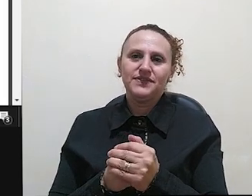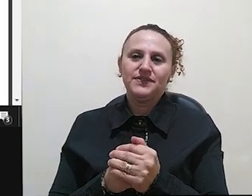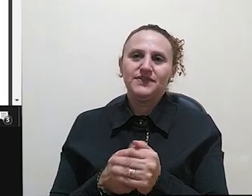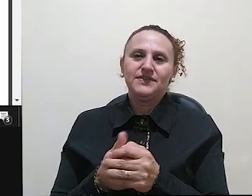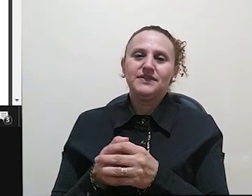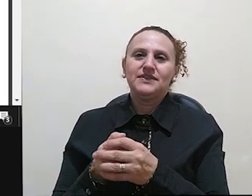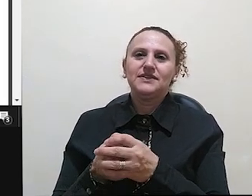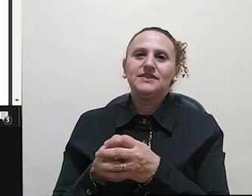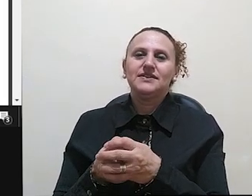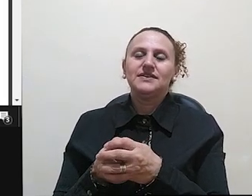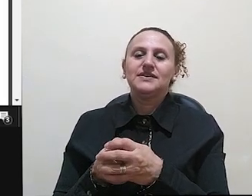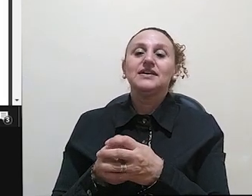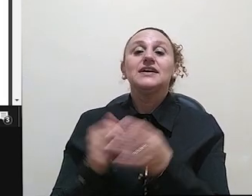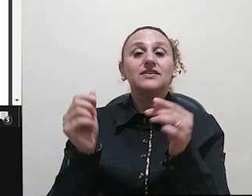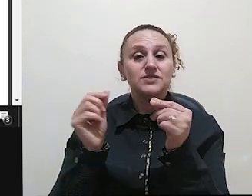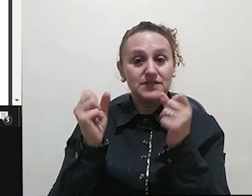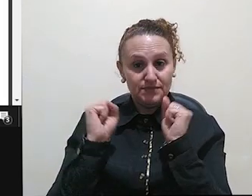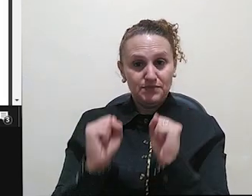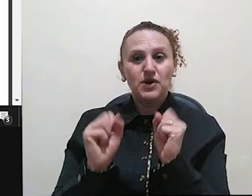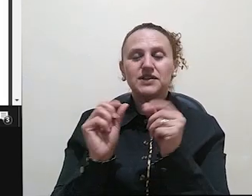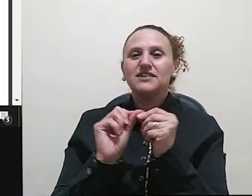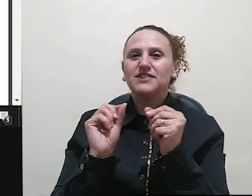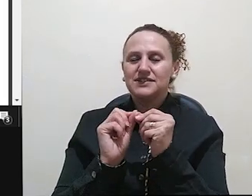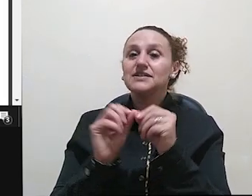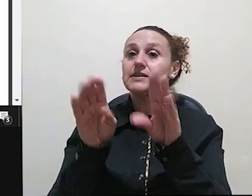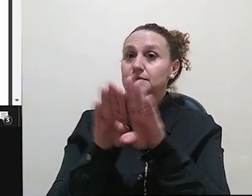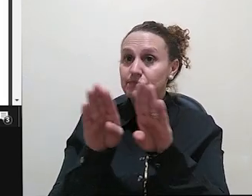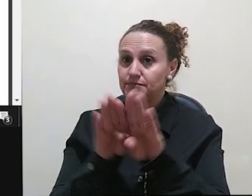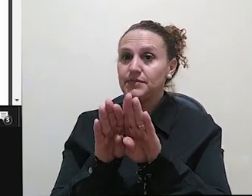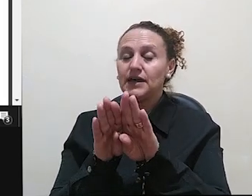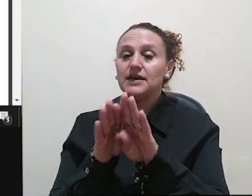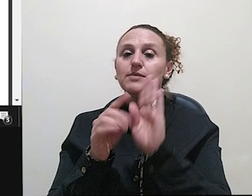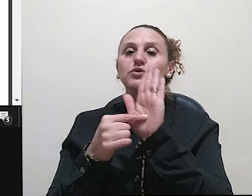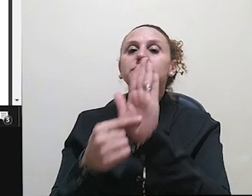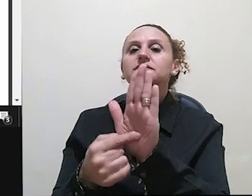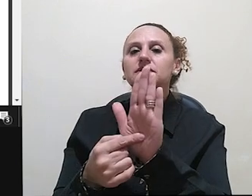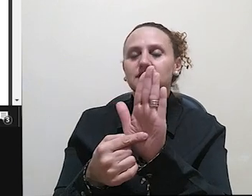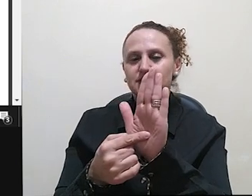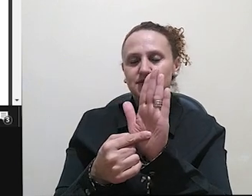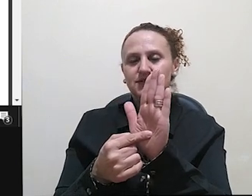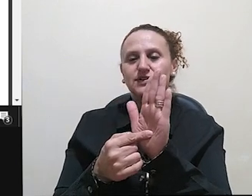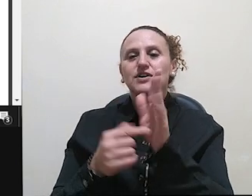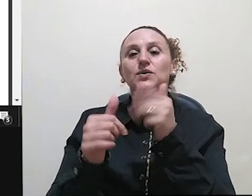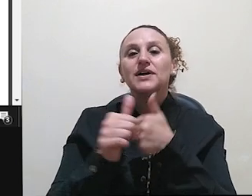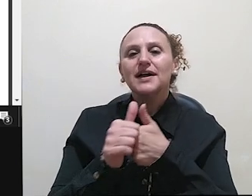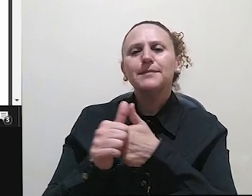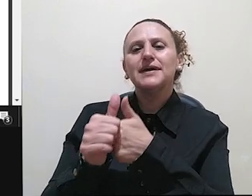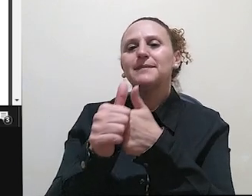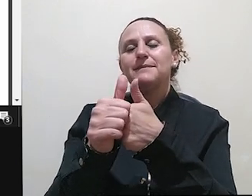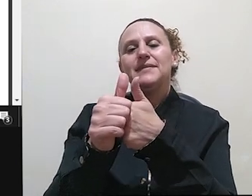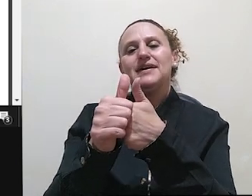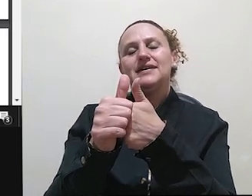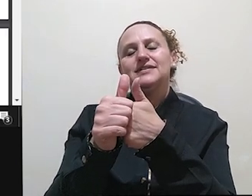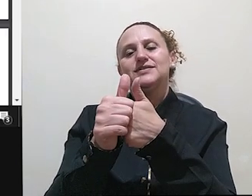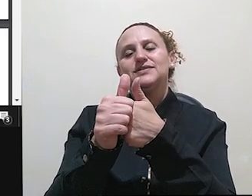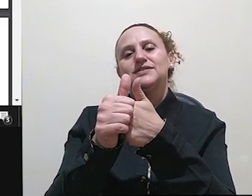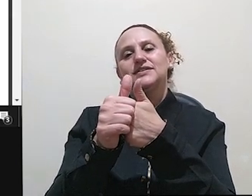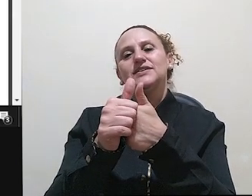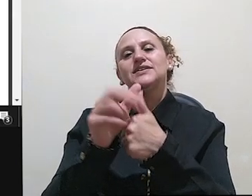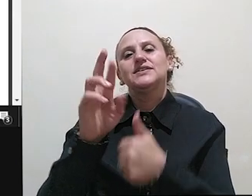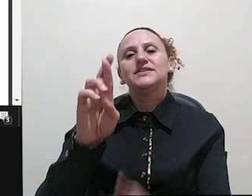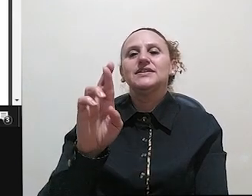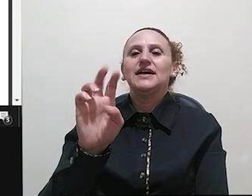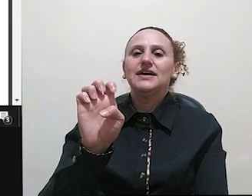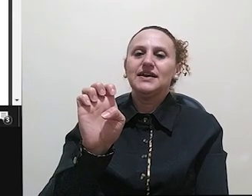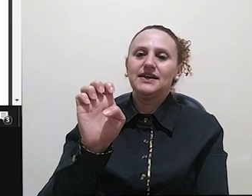então vocês podem fazer essa menção também no encaminhamento da resenha, que fica bacana, tá?